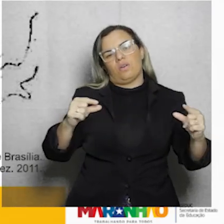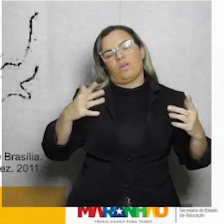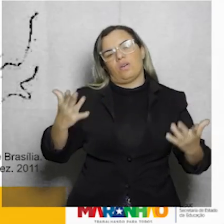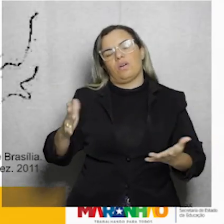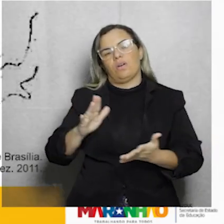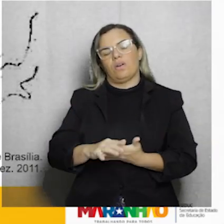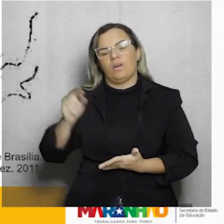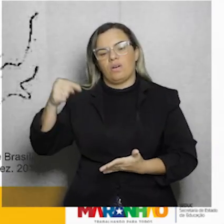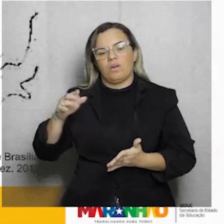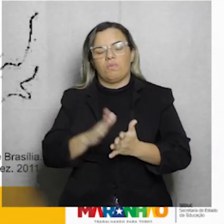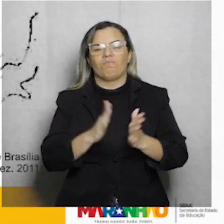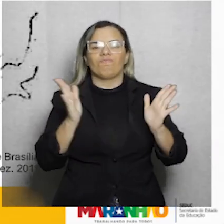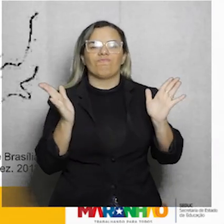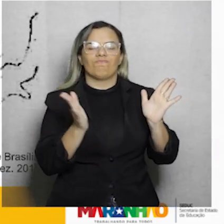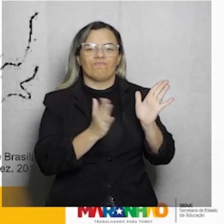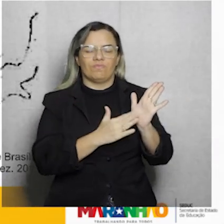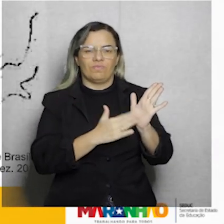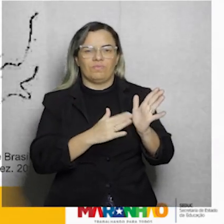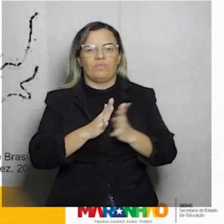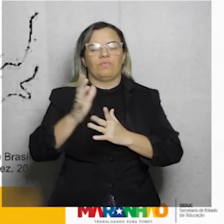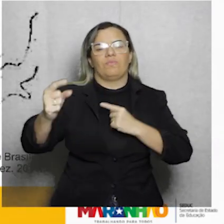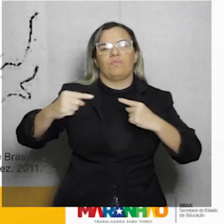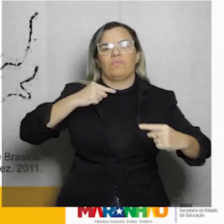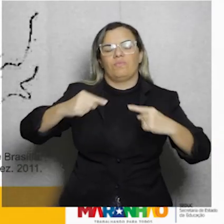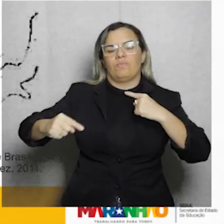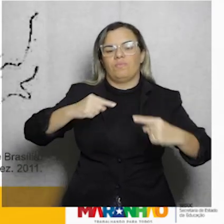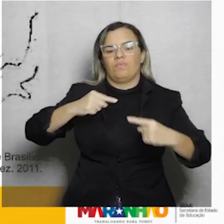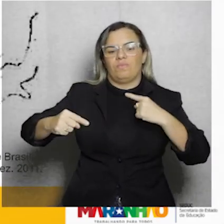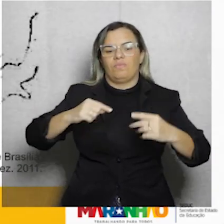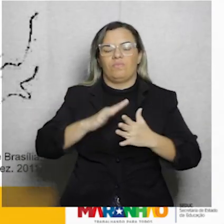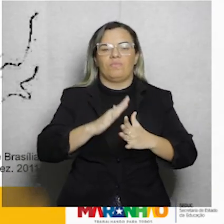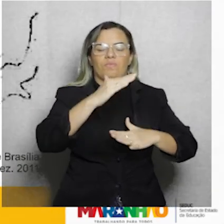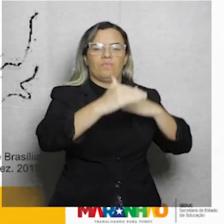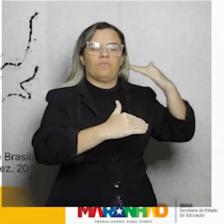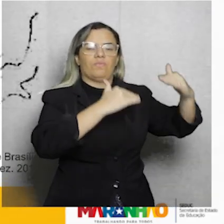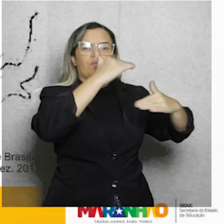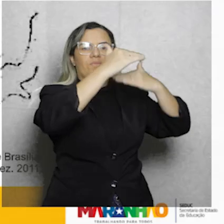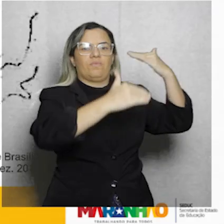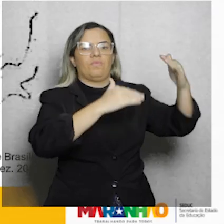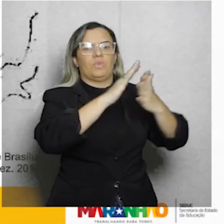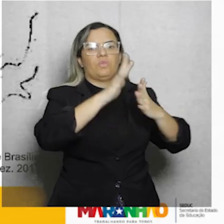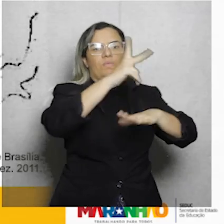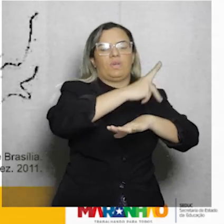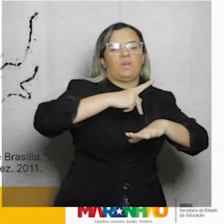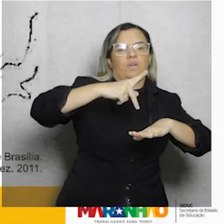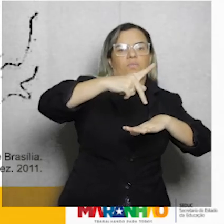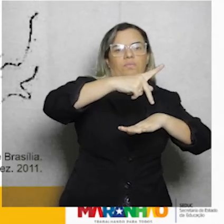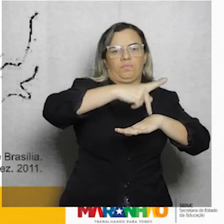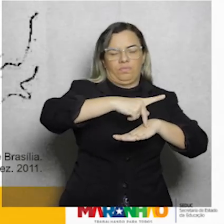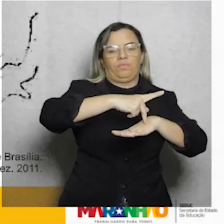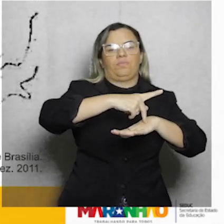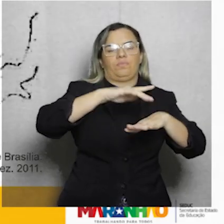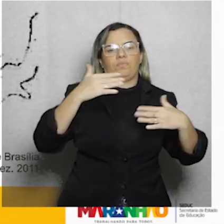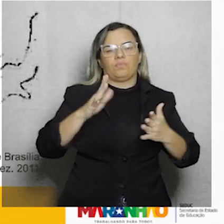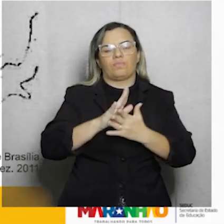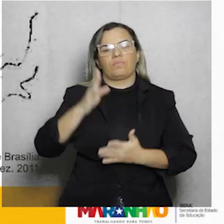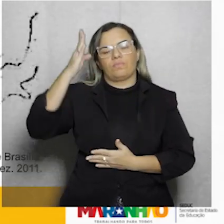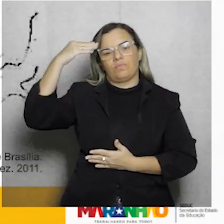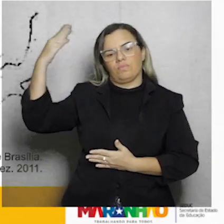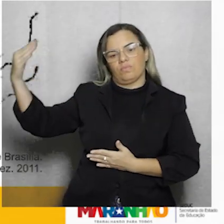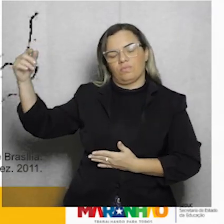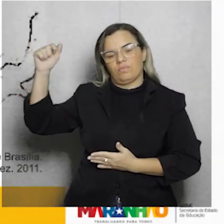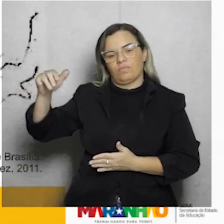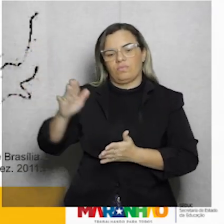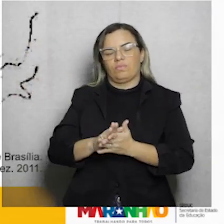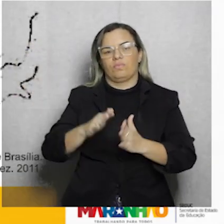marcado por uma política de desenvolvimentismo nacional. A famosa política do